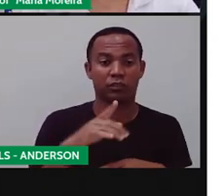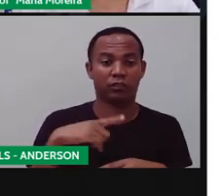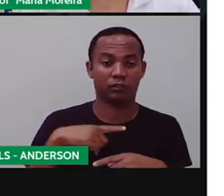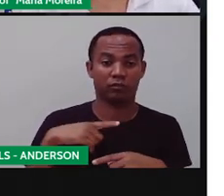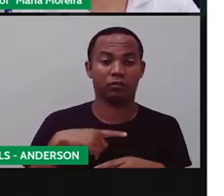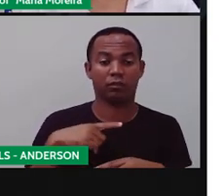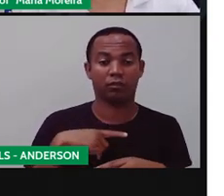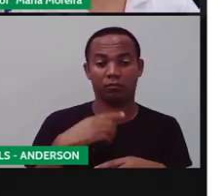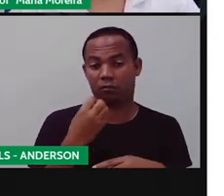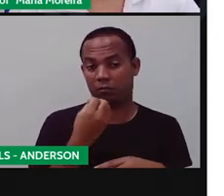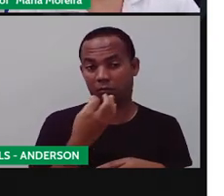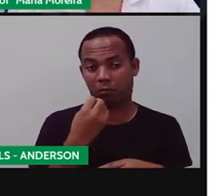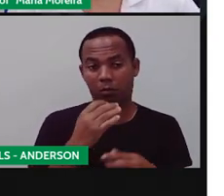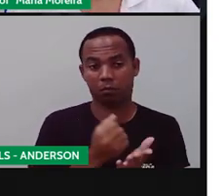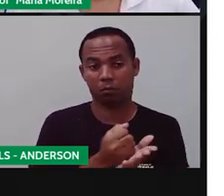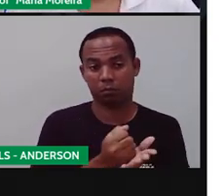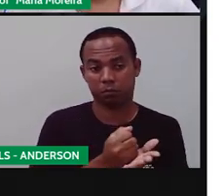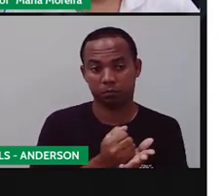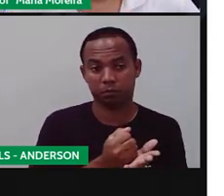propriedades aí, né,